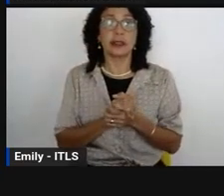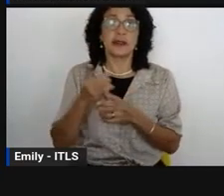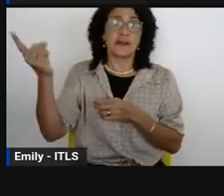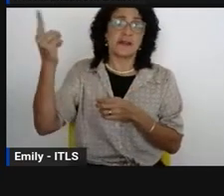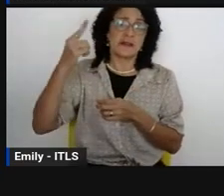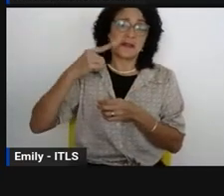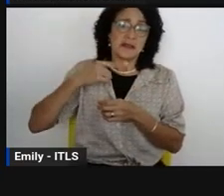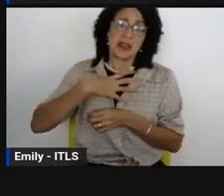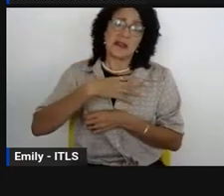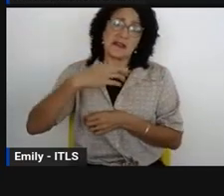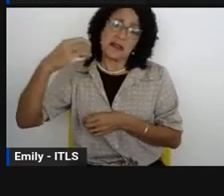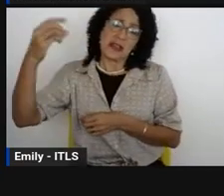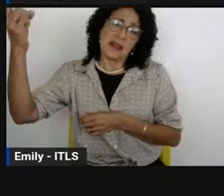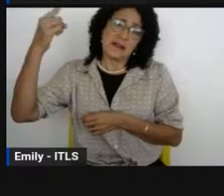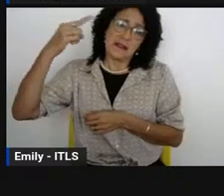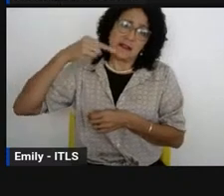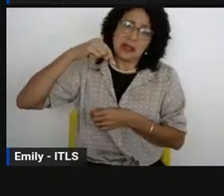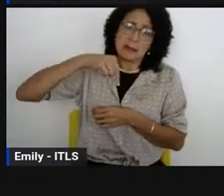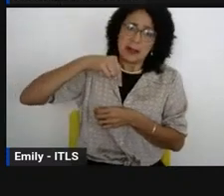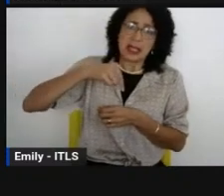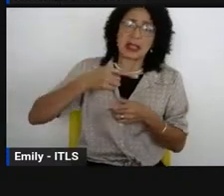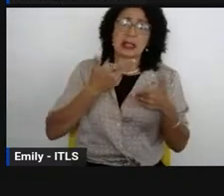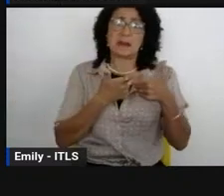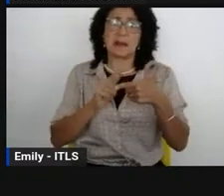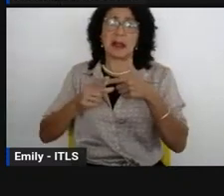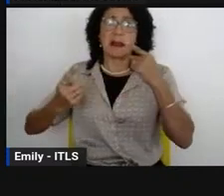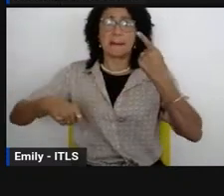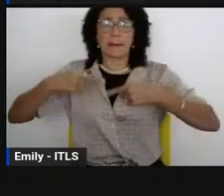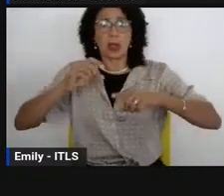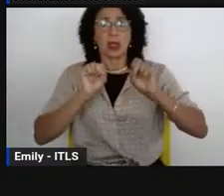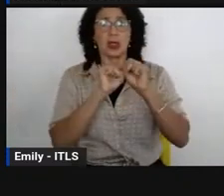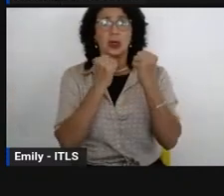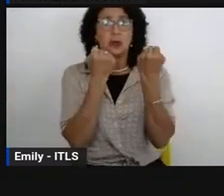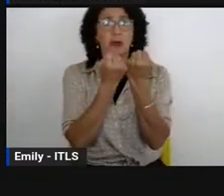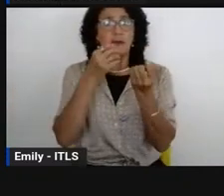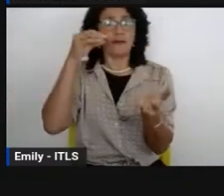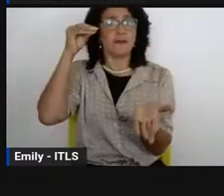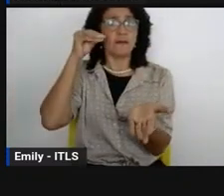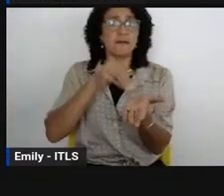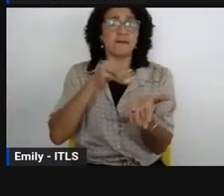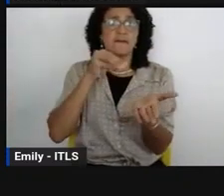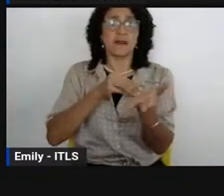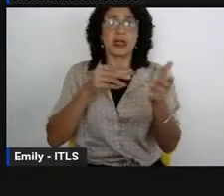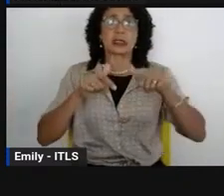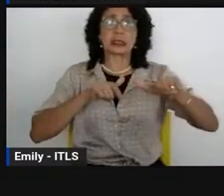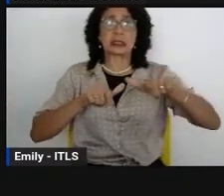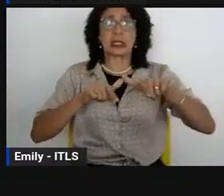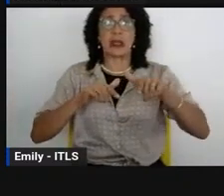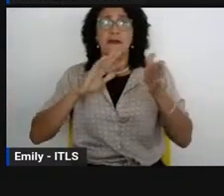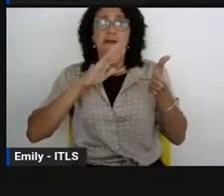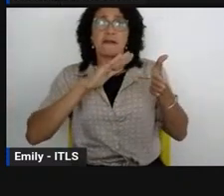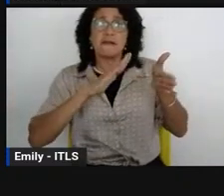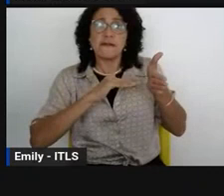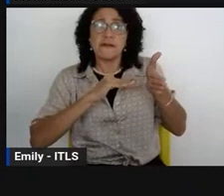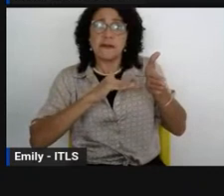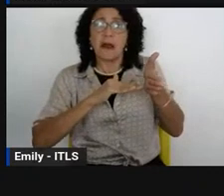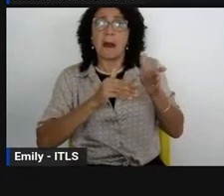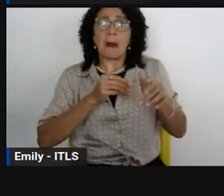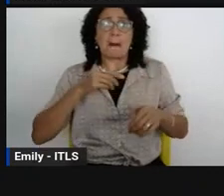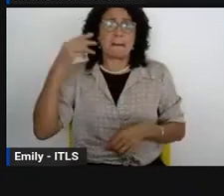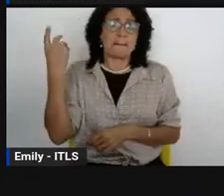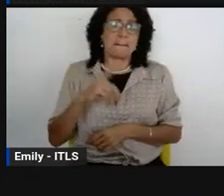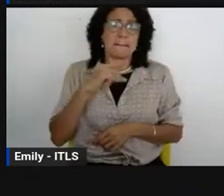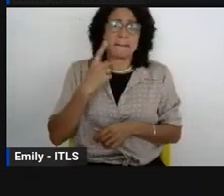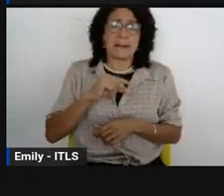quase nunca é uma escolha voluntária desejada, em geral se migra porque a terra natal tem